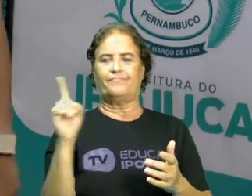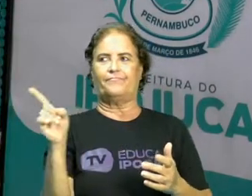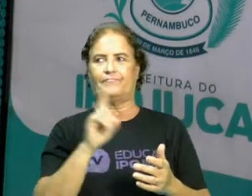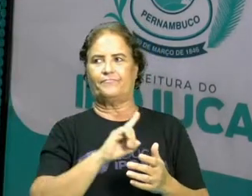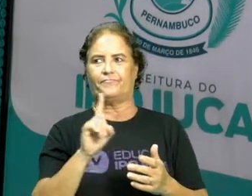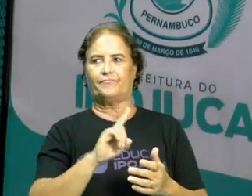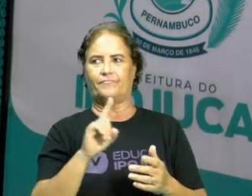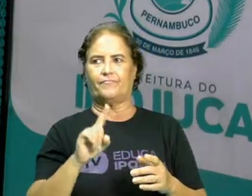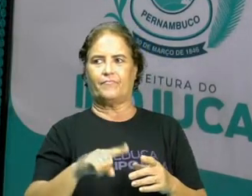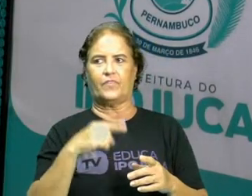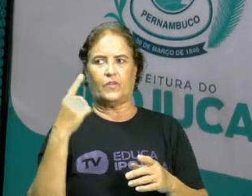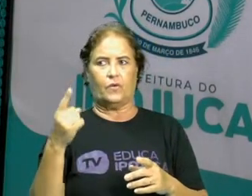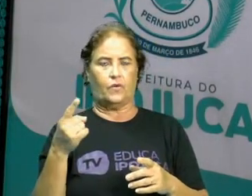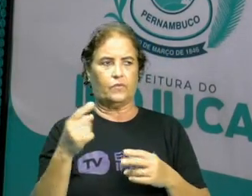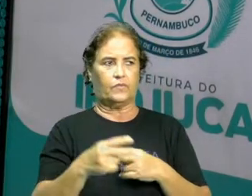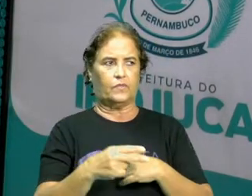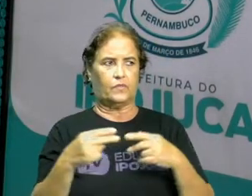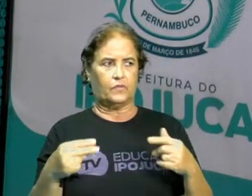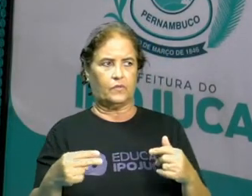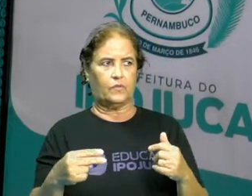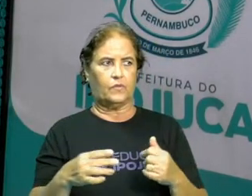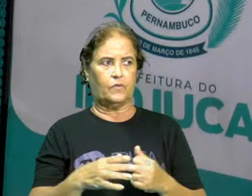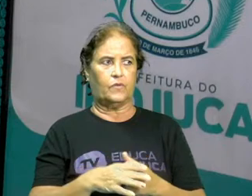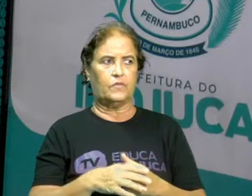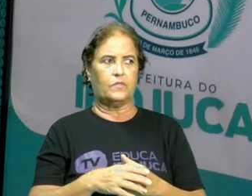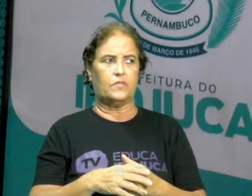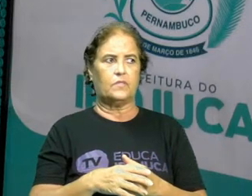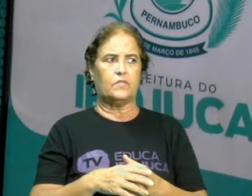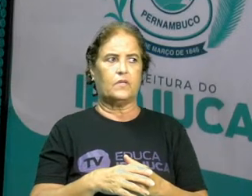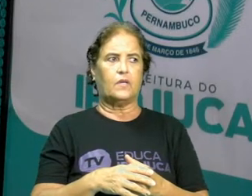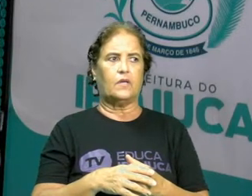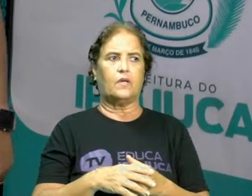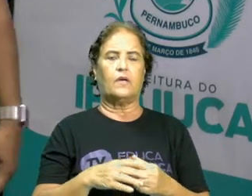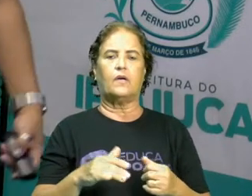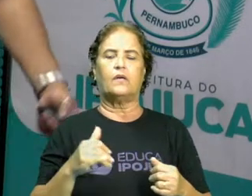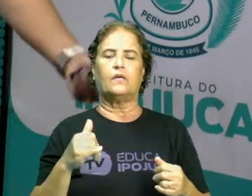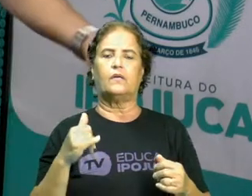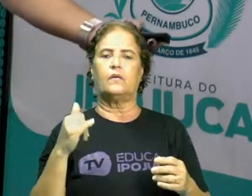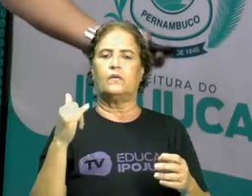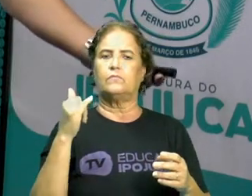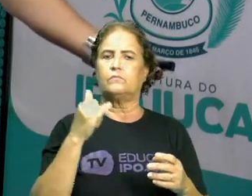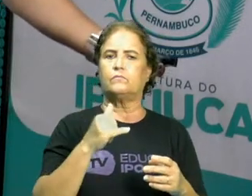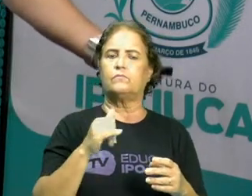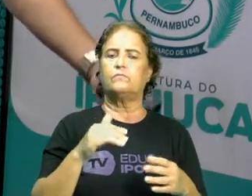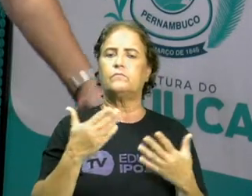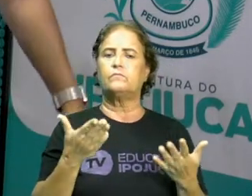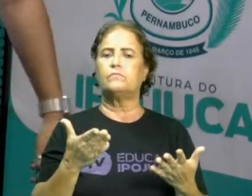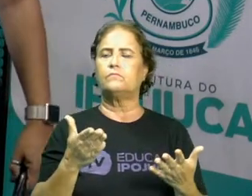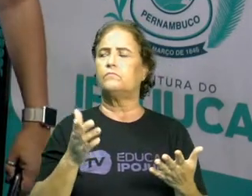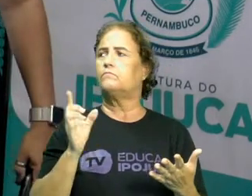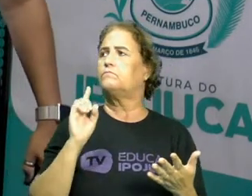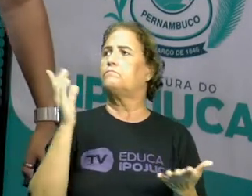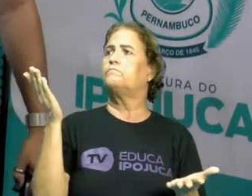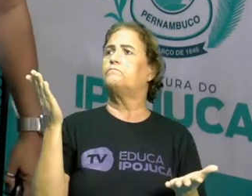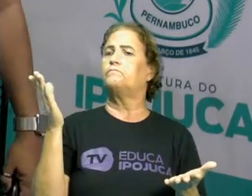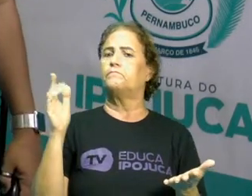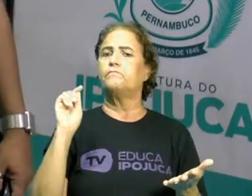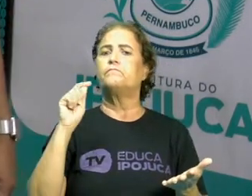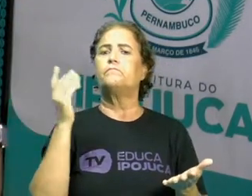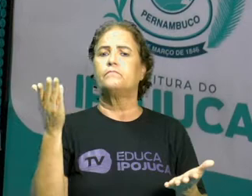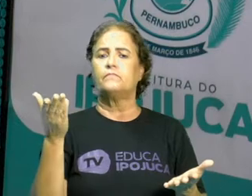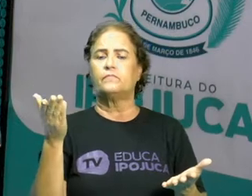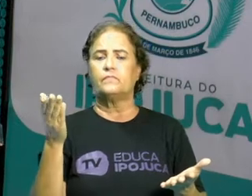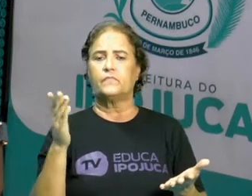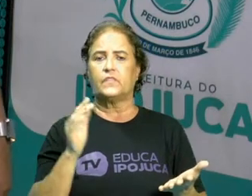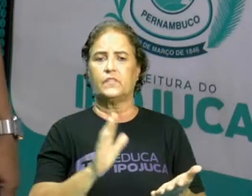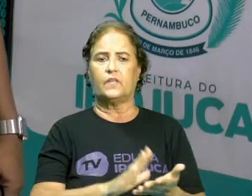Outra coisa bem interessante é o a gente chama de ponto de fusão e ponto de ebulição. O que é isso? Nada mais é o